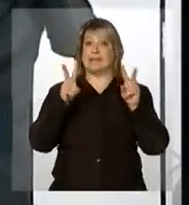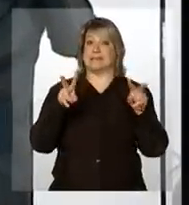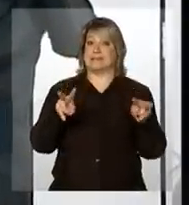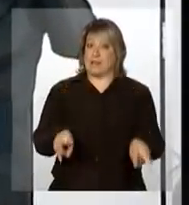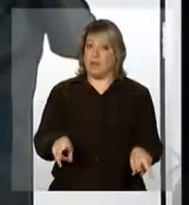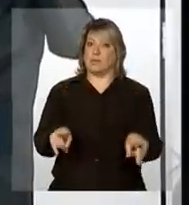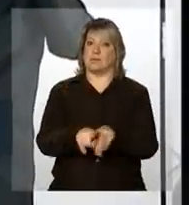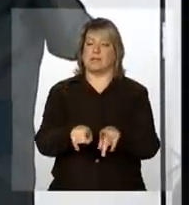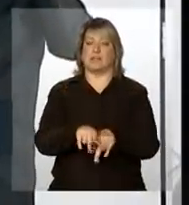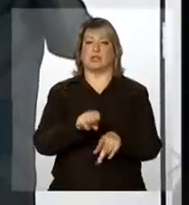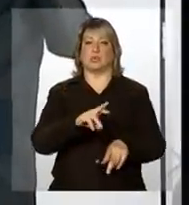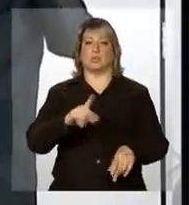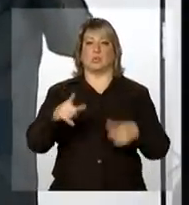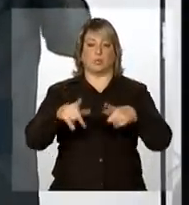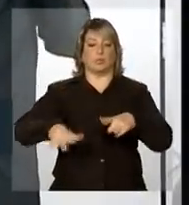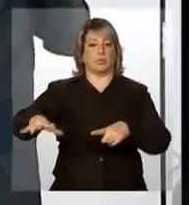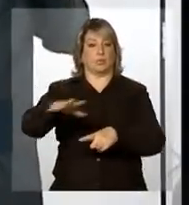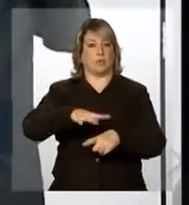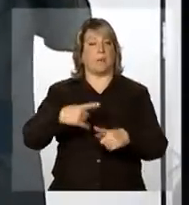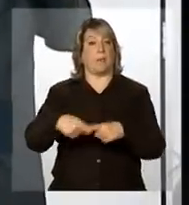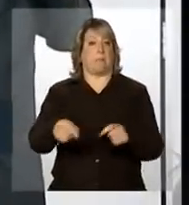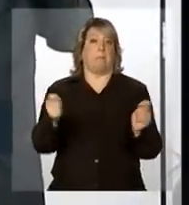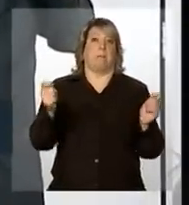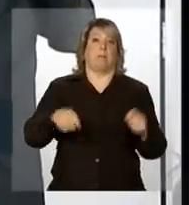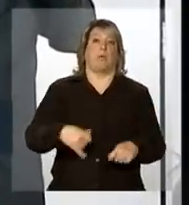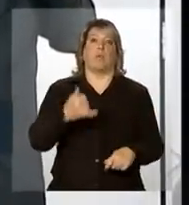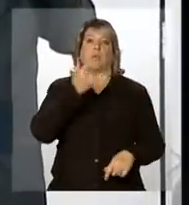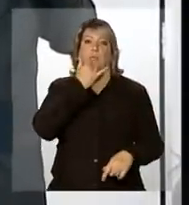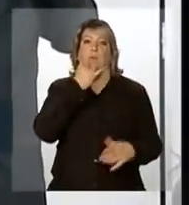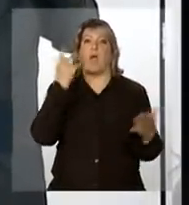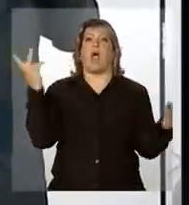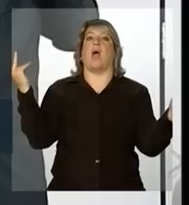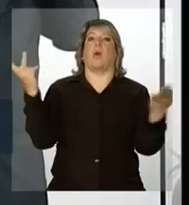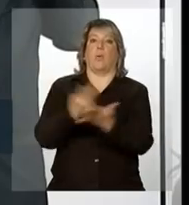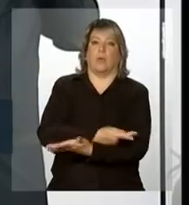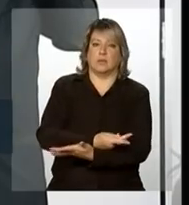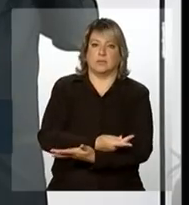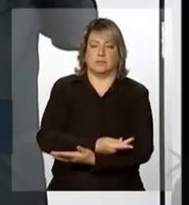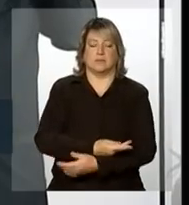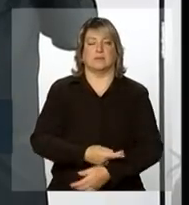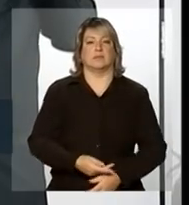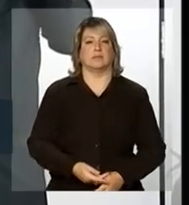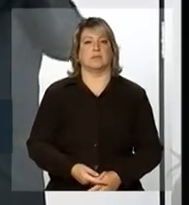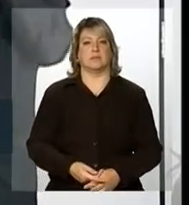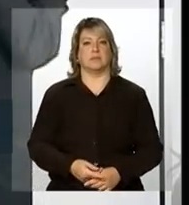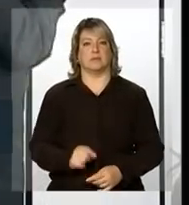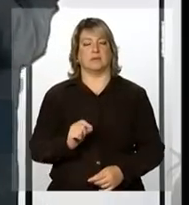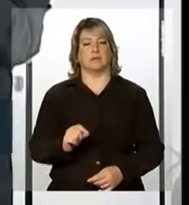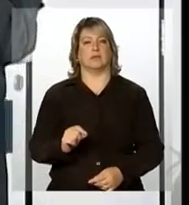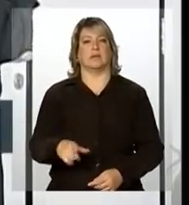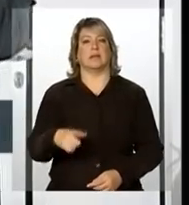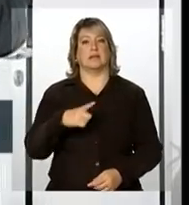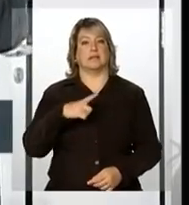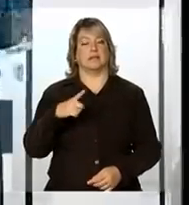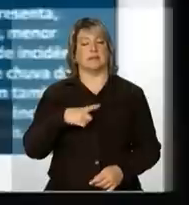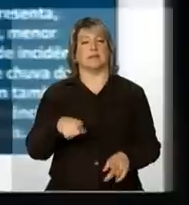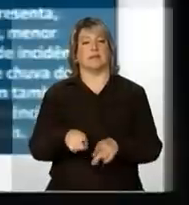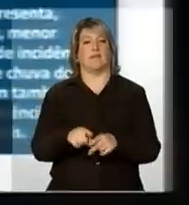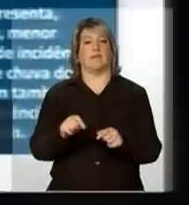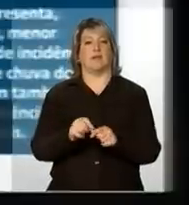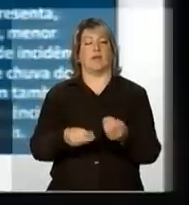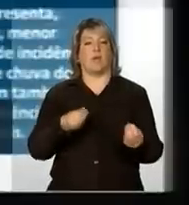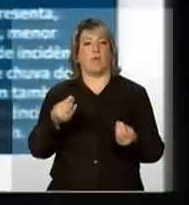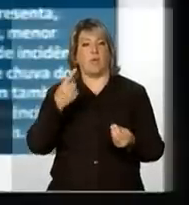para a região sul, por conta dessa possibilidade. Nós temos eventos extremos que estão afeitos às